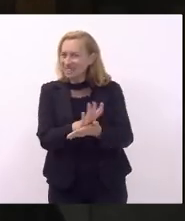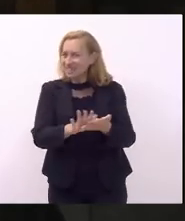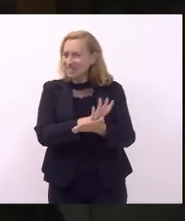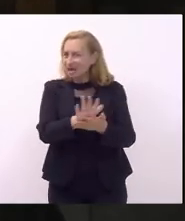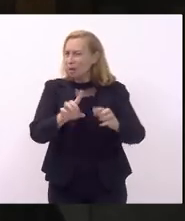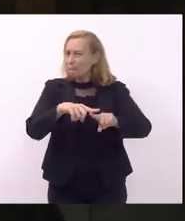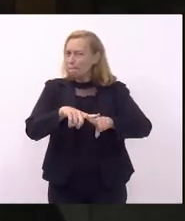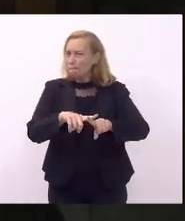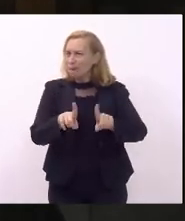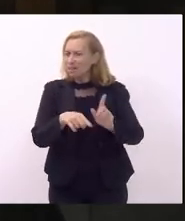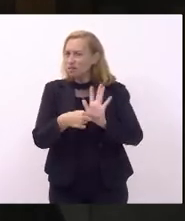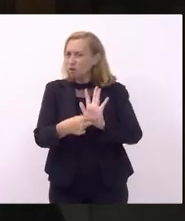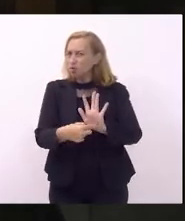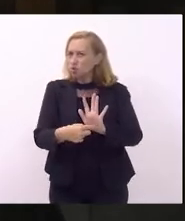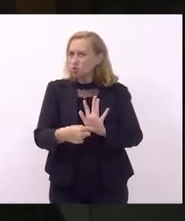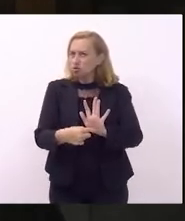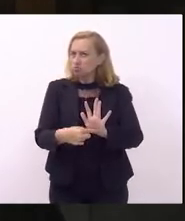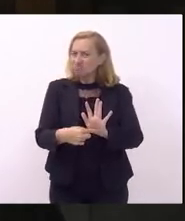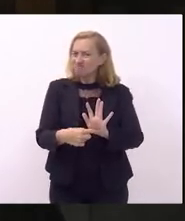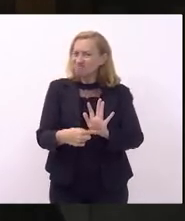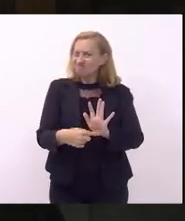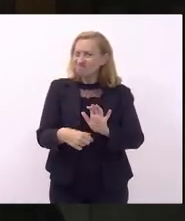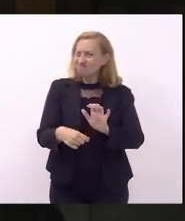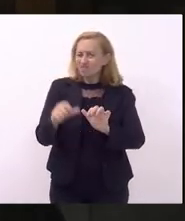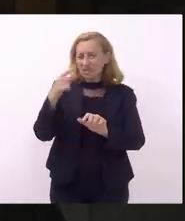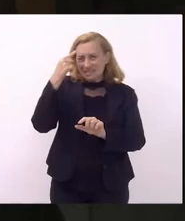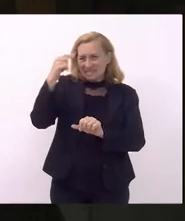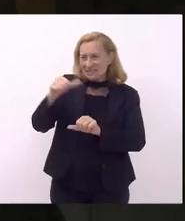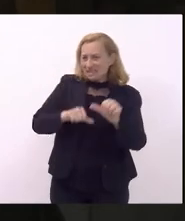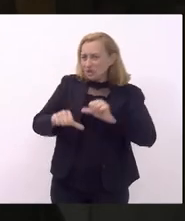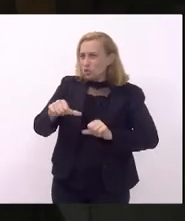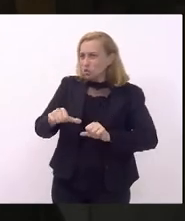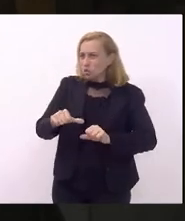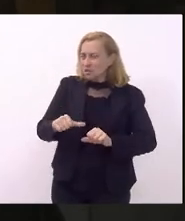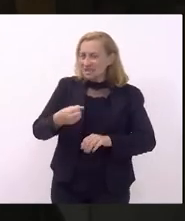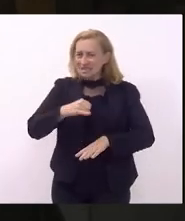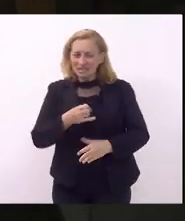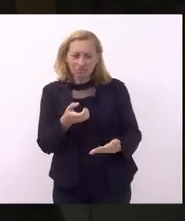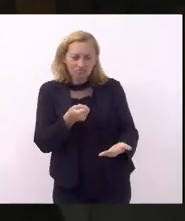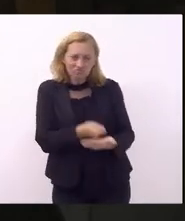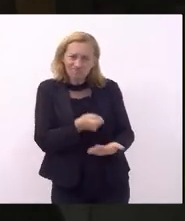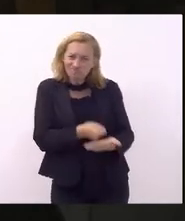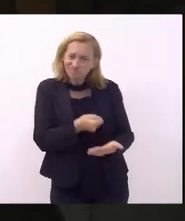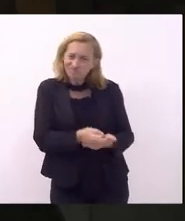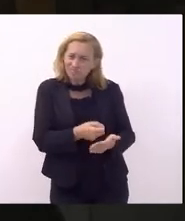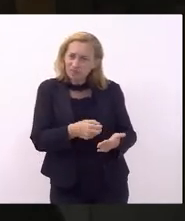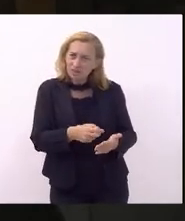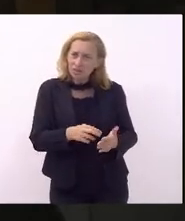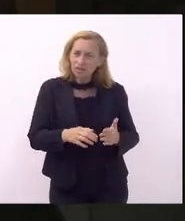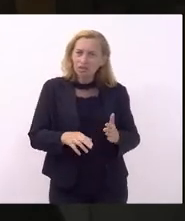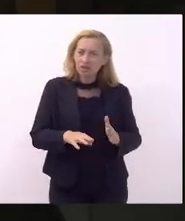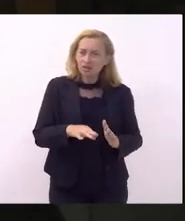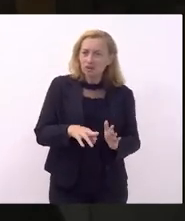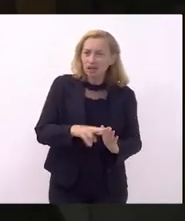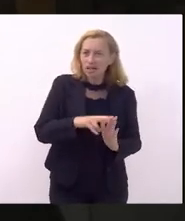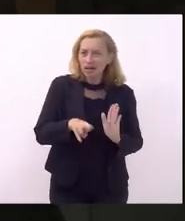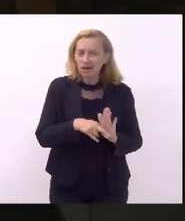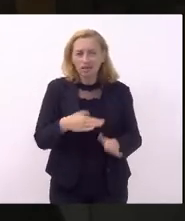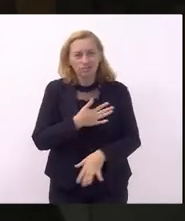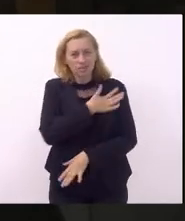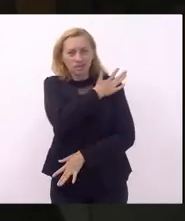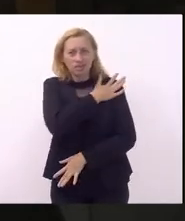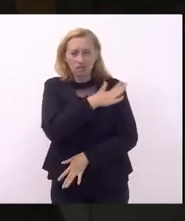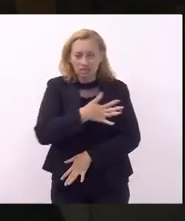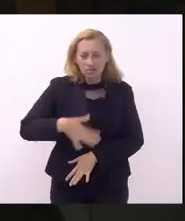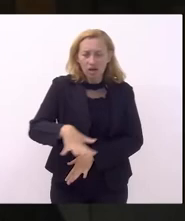aponta para uma lógica arbitrária porque se tenta mais uma vez impor a disciplina militar no ambiente escolar como